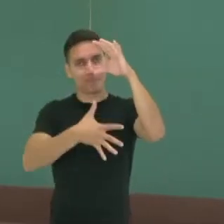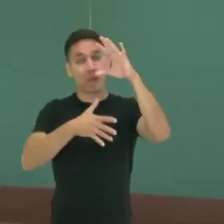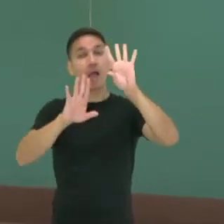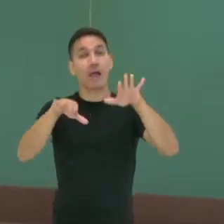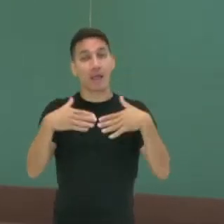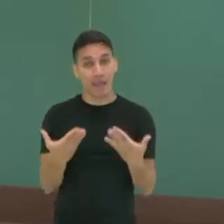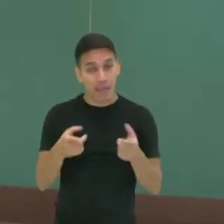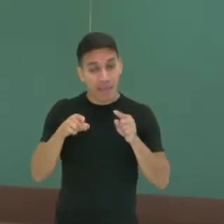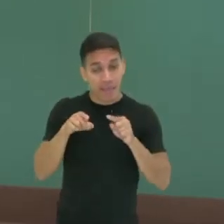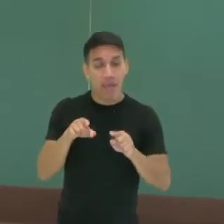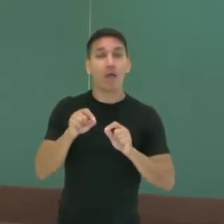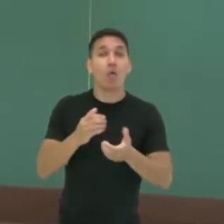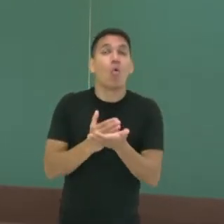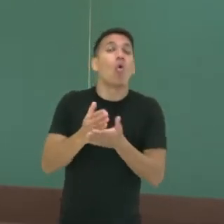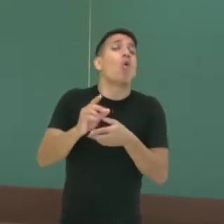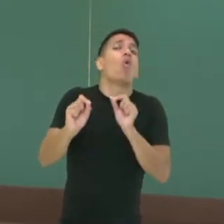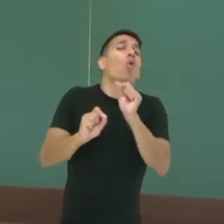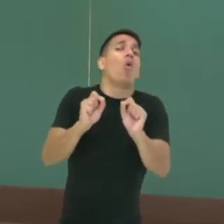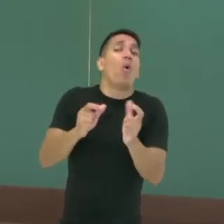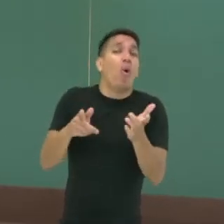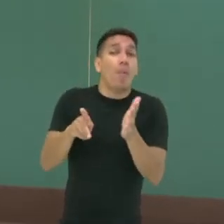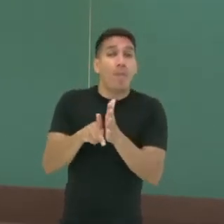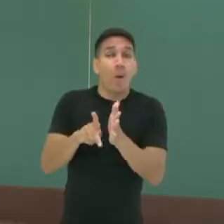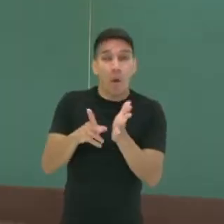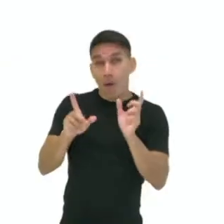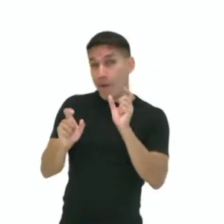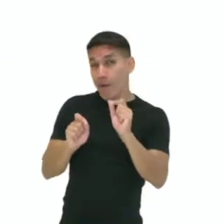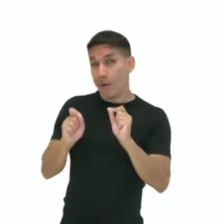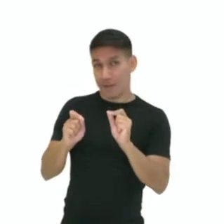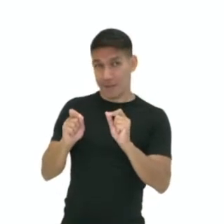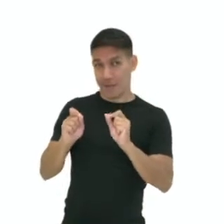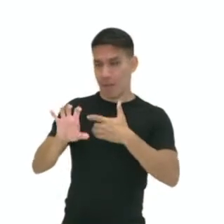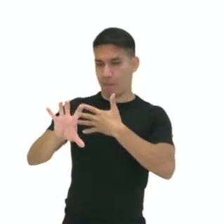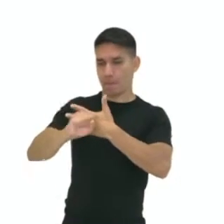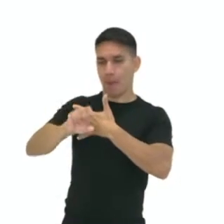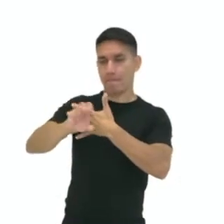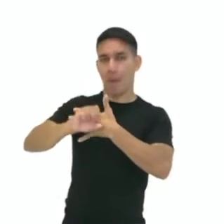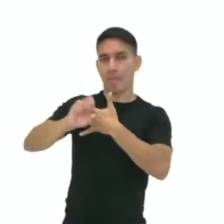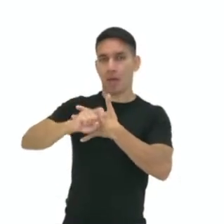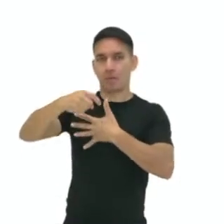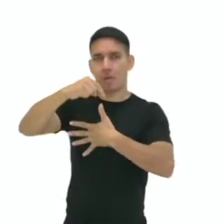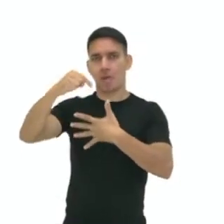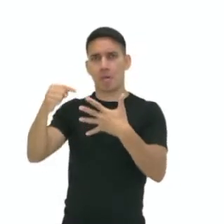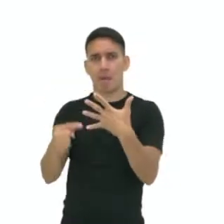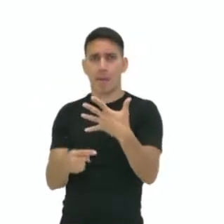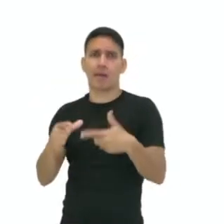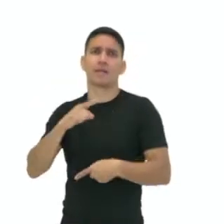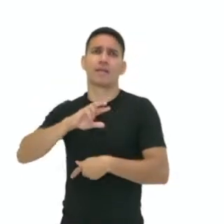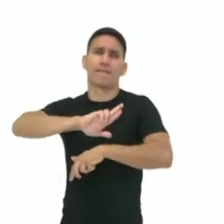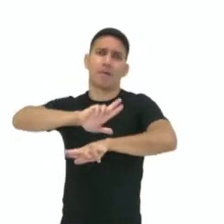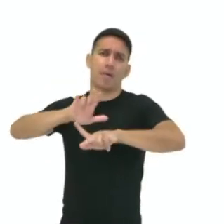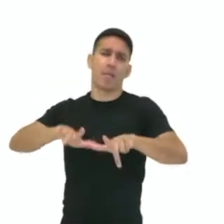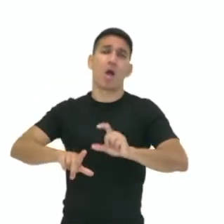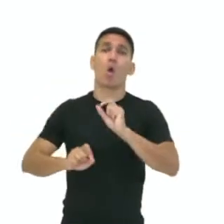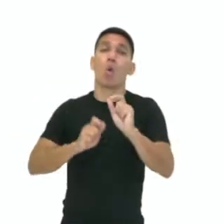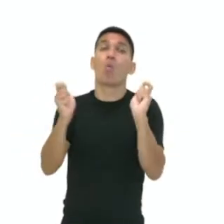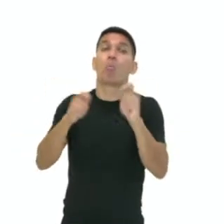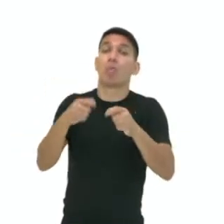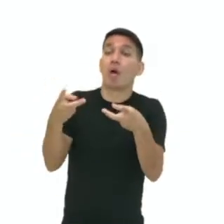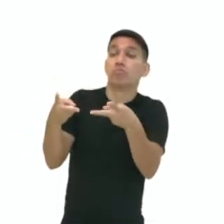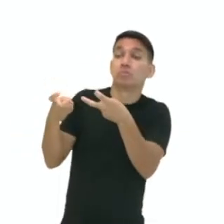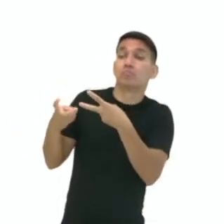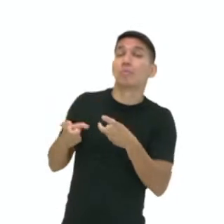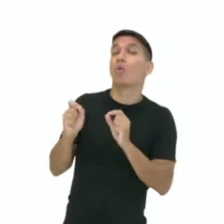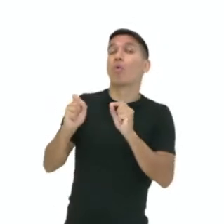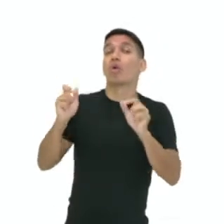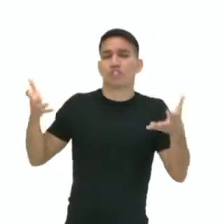coordenação tem início aonde? Nos órgãos receptores, que são estruturas capazes de perceber